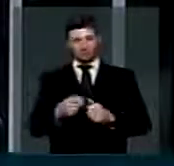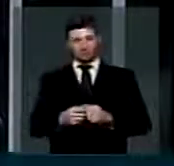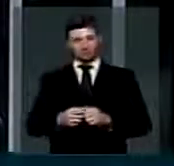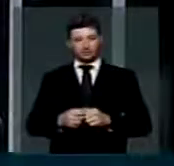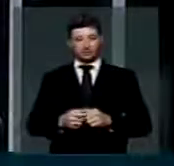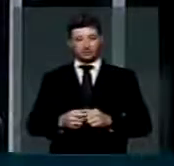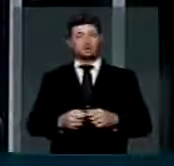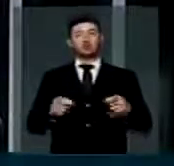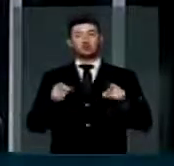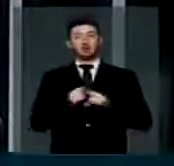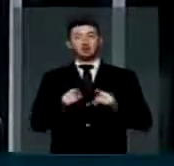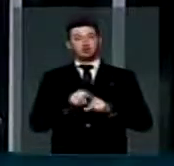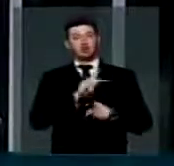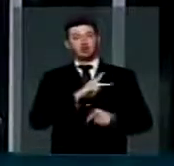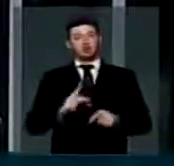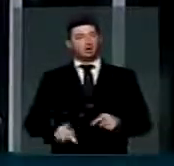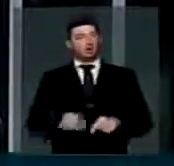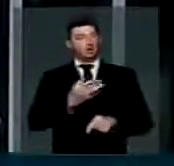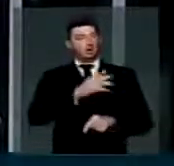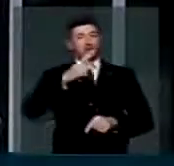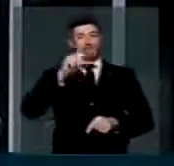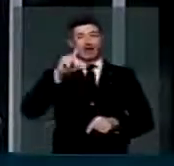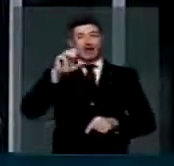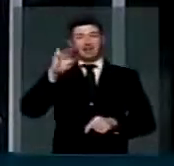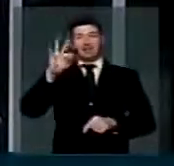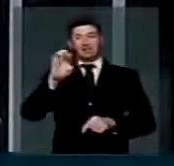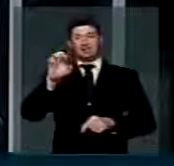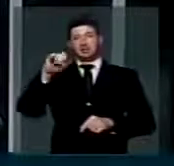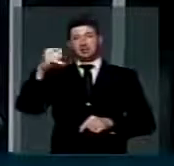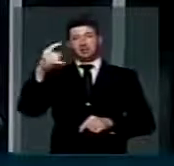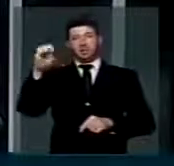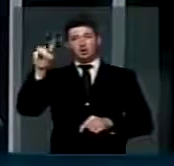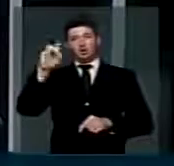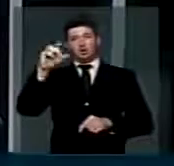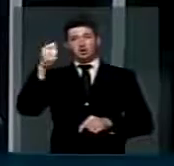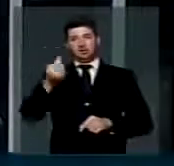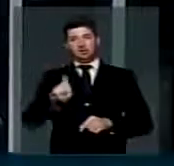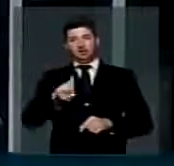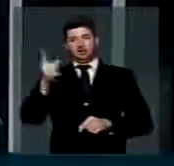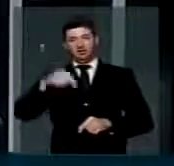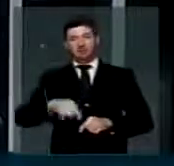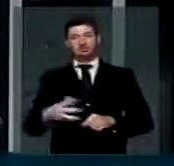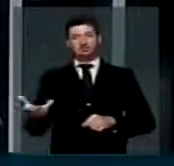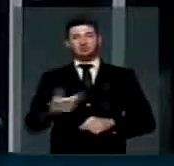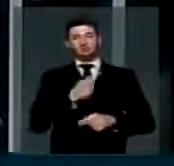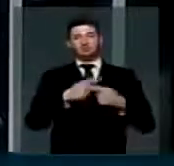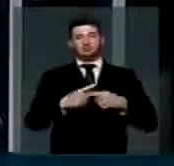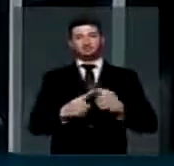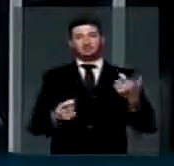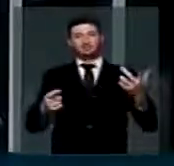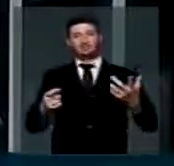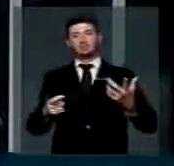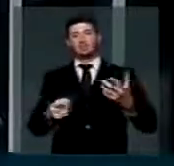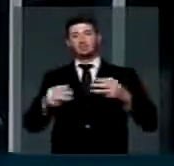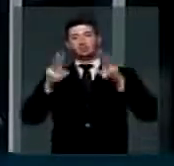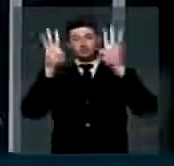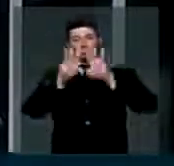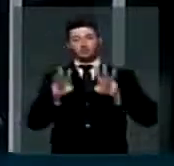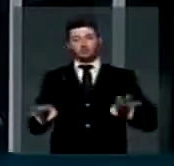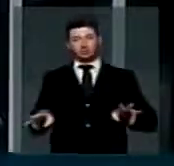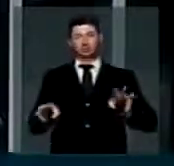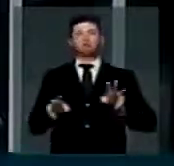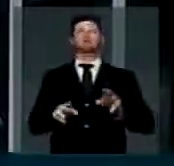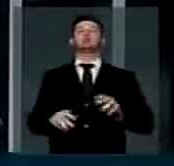Também, senhor presidente, o Palacete Dom João VI, que já é um sucesso, pois o Museu de Arte do Rio